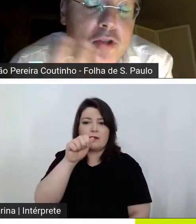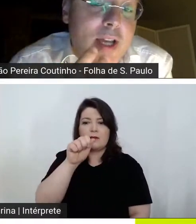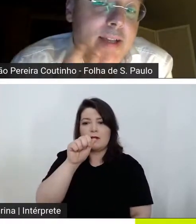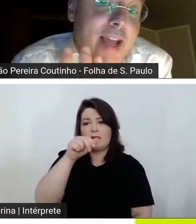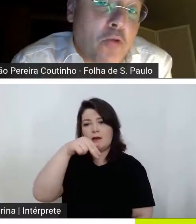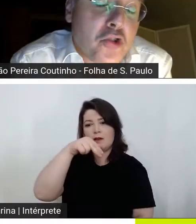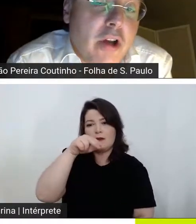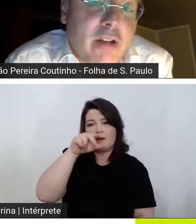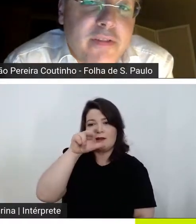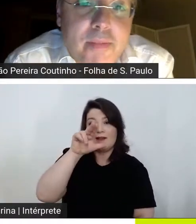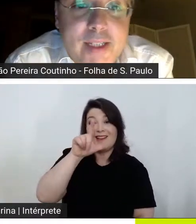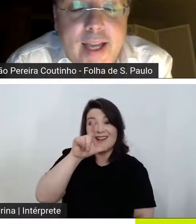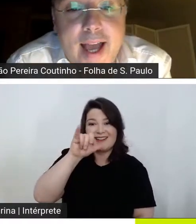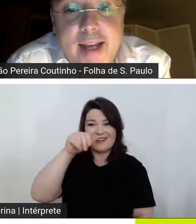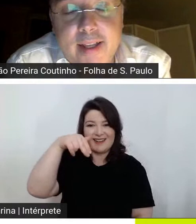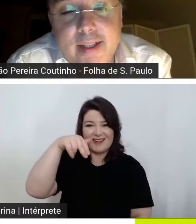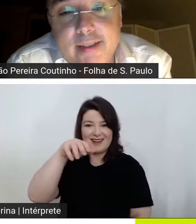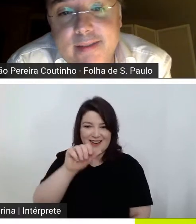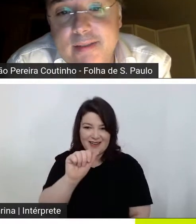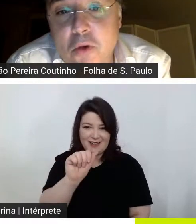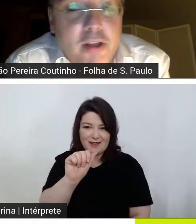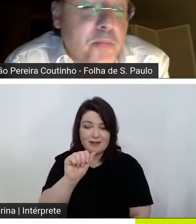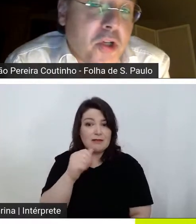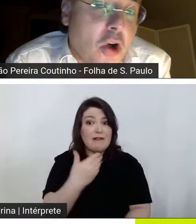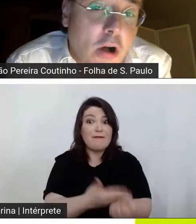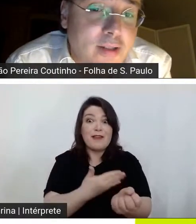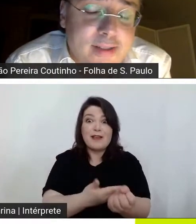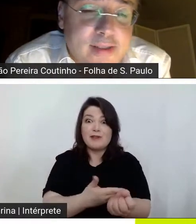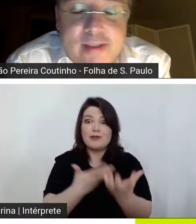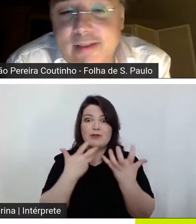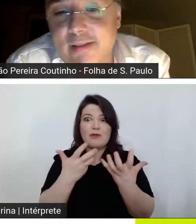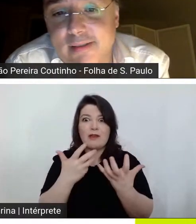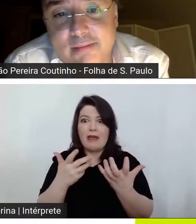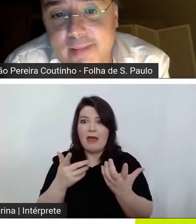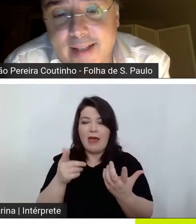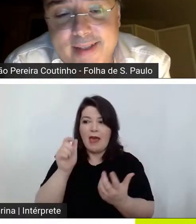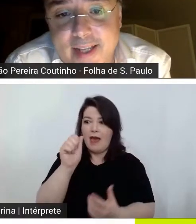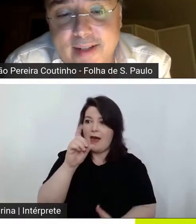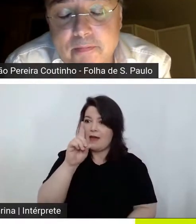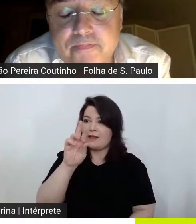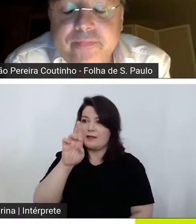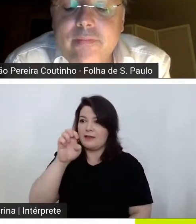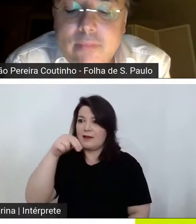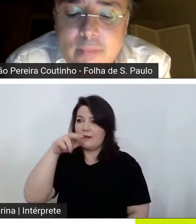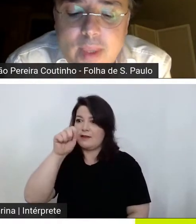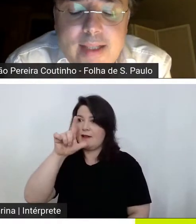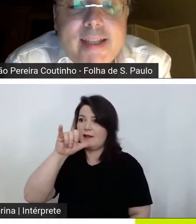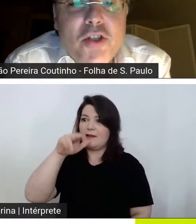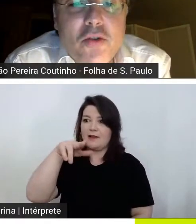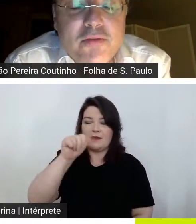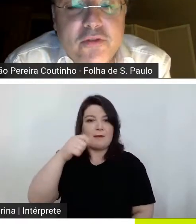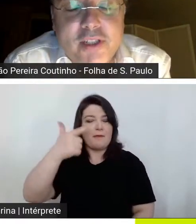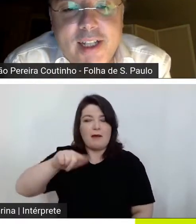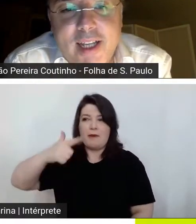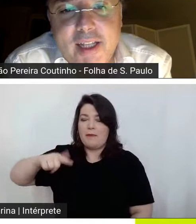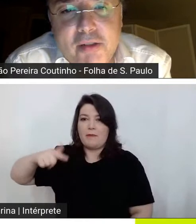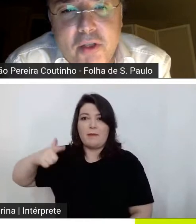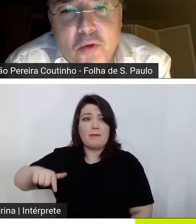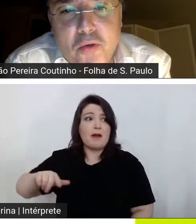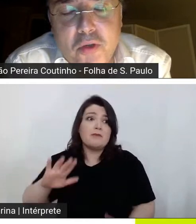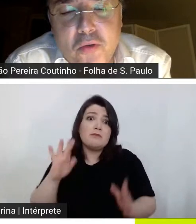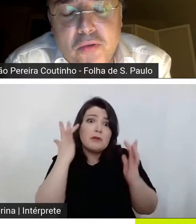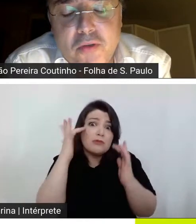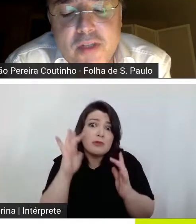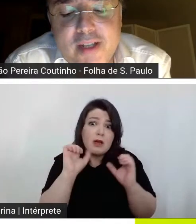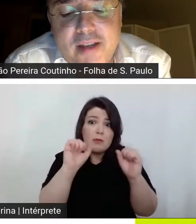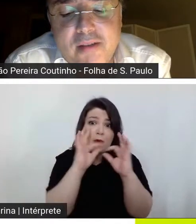não sabemos se há um histórico familiar de morte precoce etc seja como for aquilo